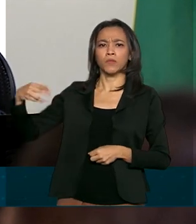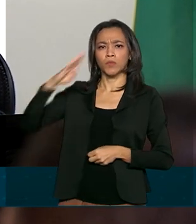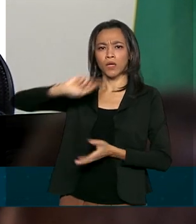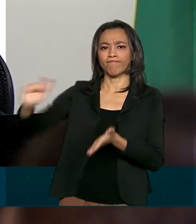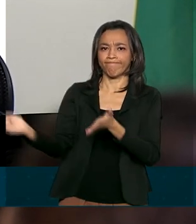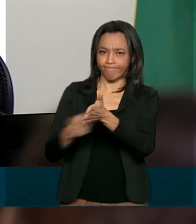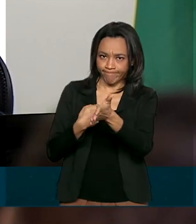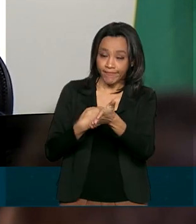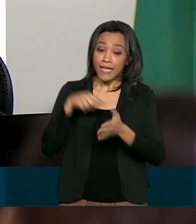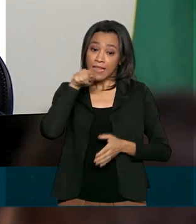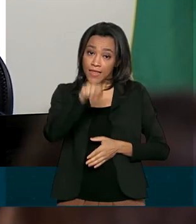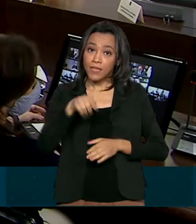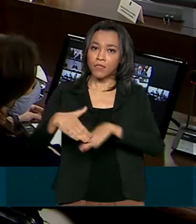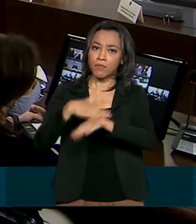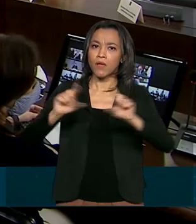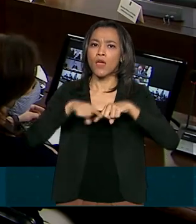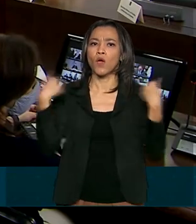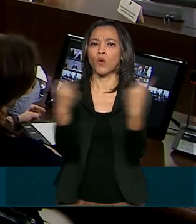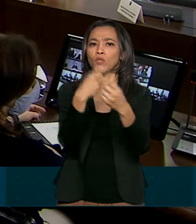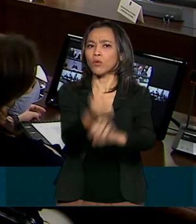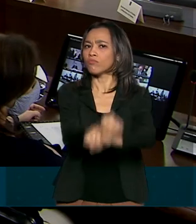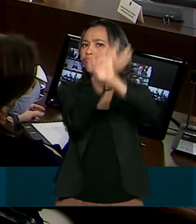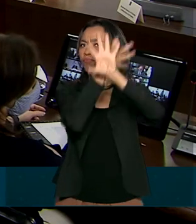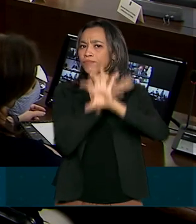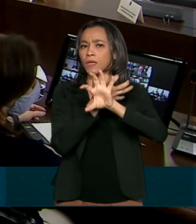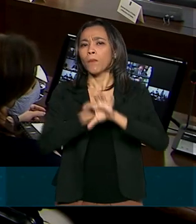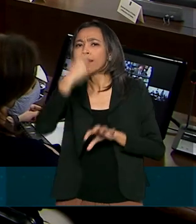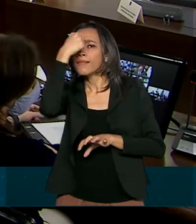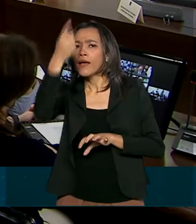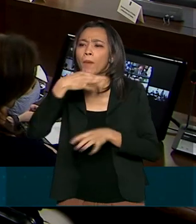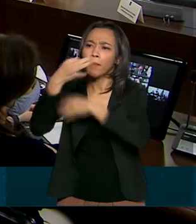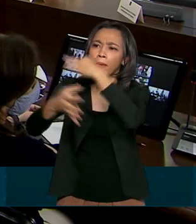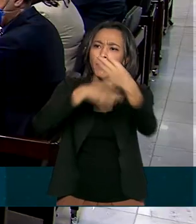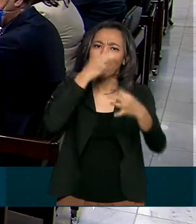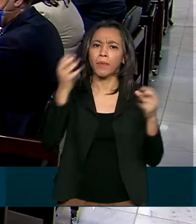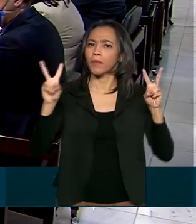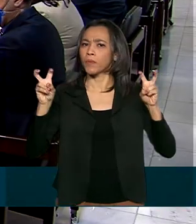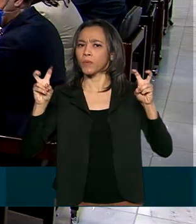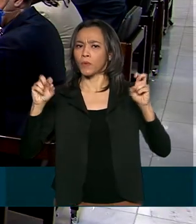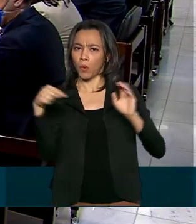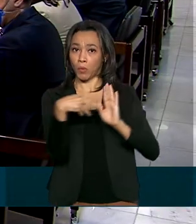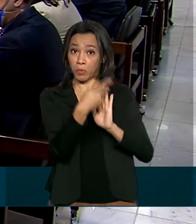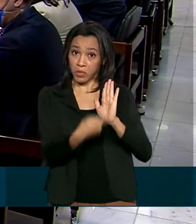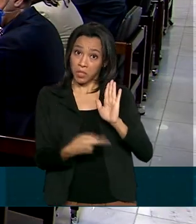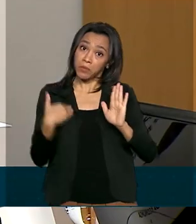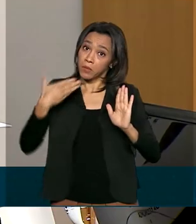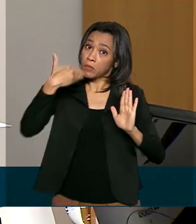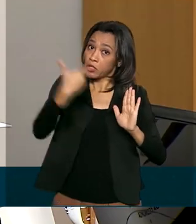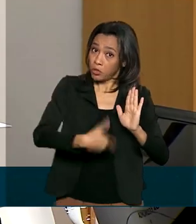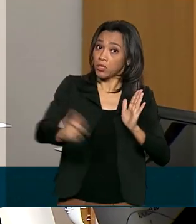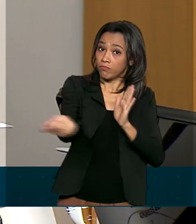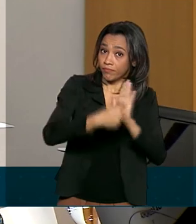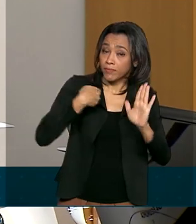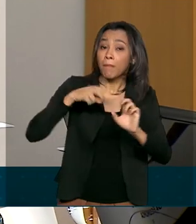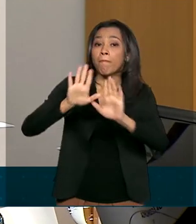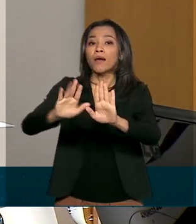conversa virtual, os governadores apresentaram uma ideia conjunta sobre esse projeto. Eles pediram que o presidente sancione a lei, mas vete a